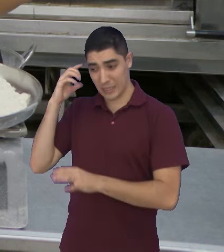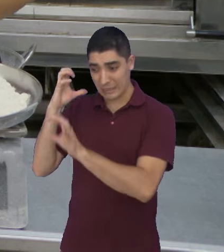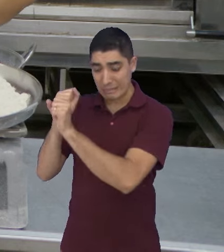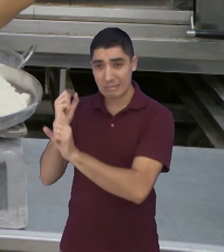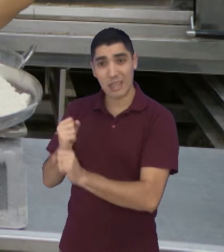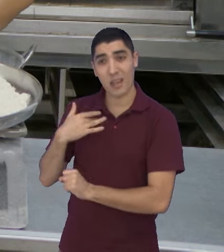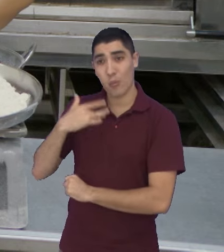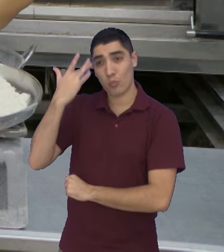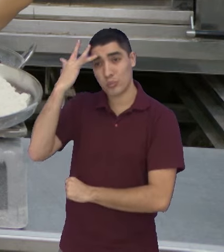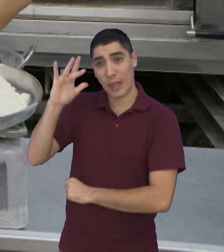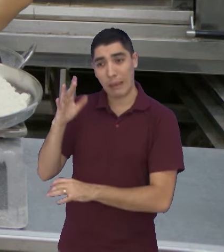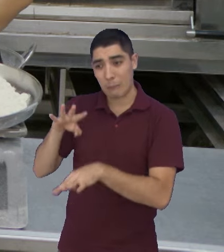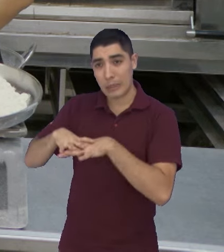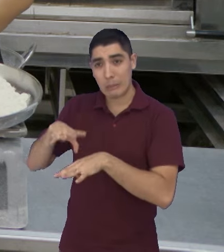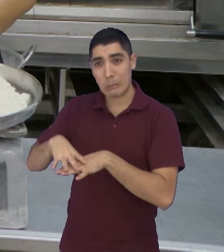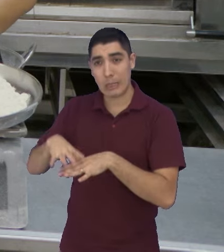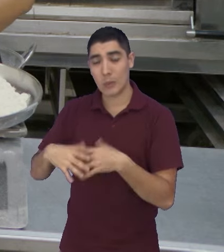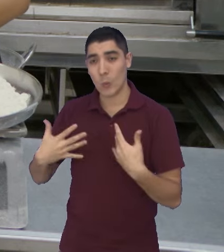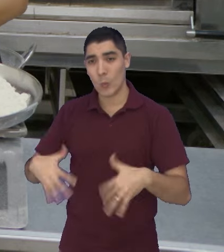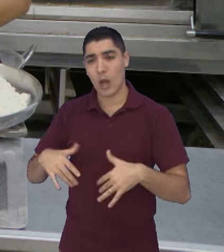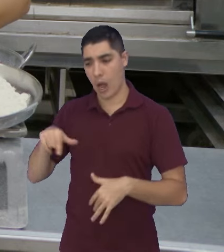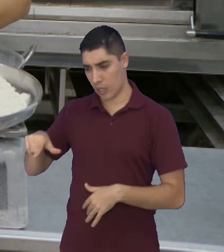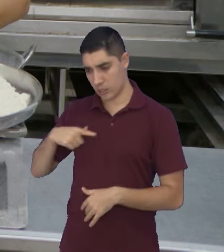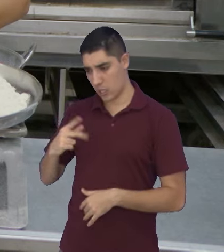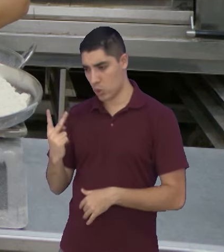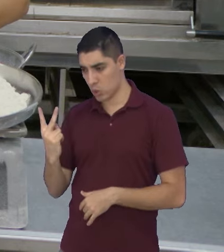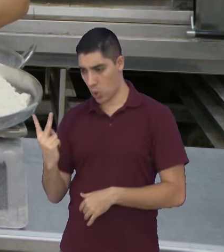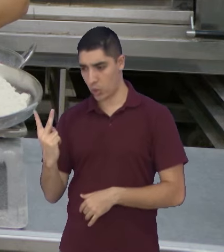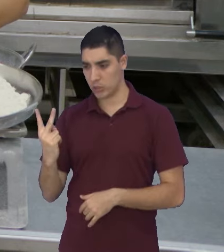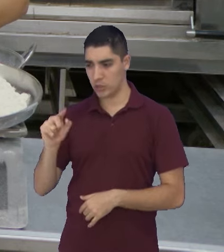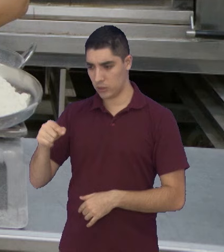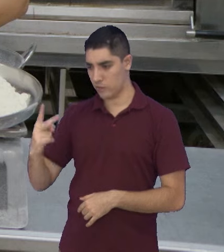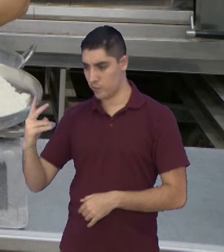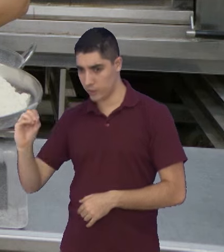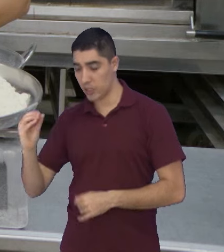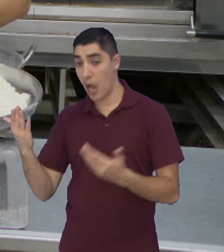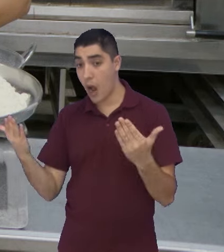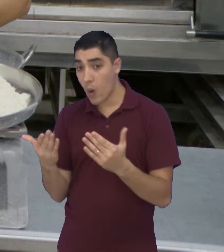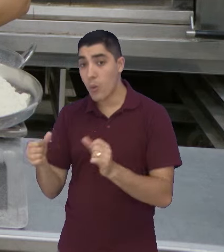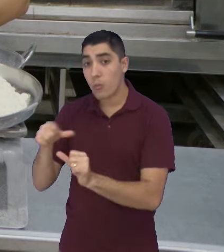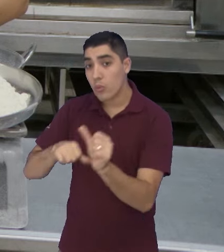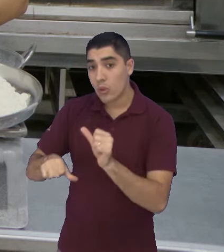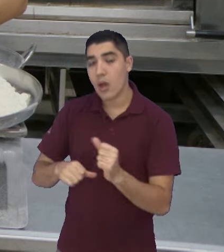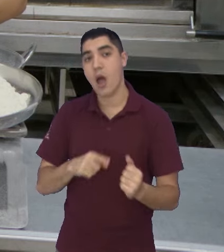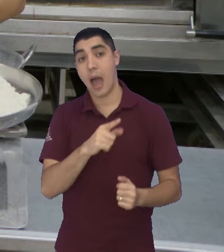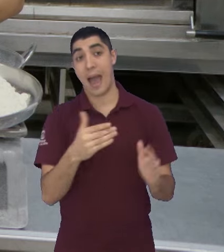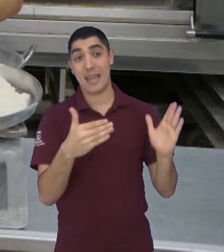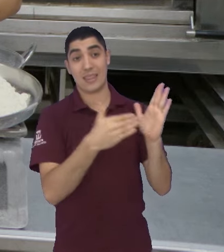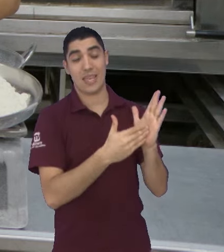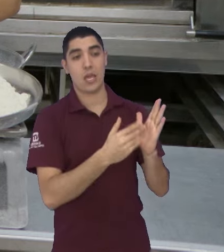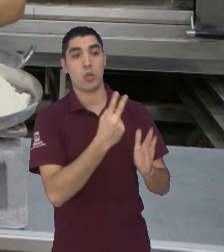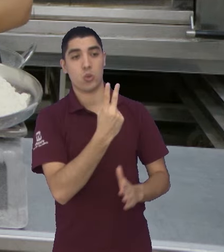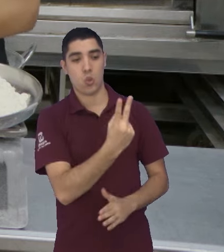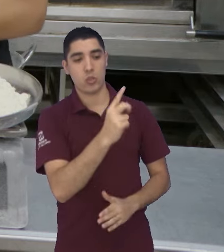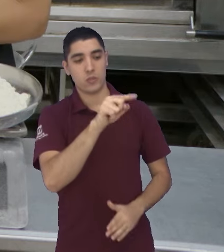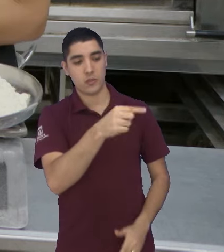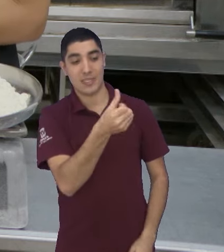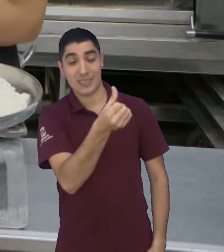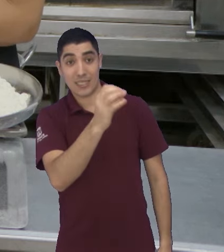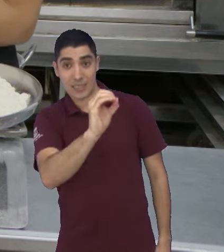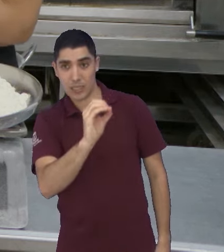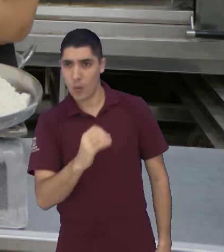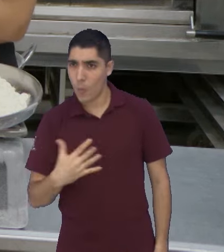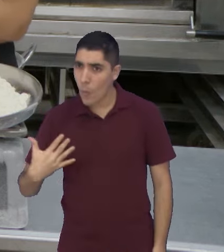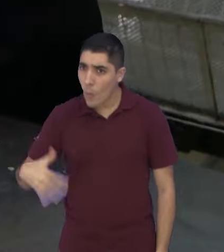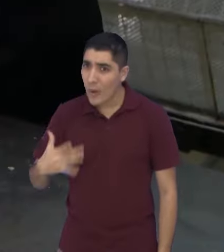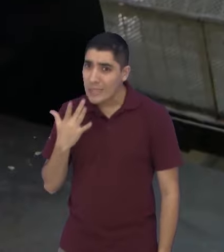eu não sei fazer conta. Aqui tem 2,20 eu tenho que deixar com quanto? Aqui você vai colocar até 2,60. tudo isso de